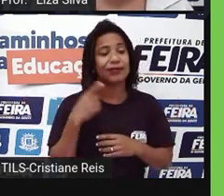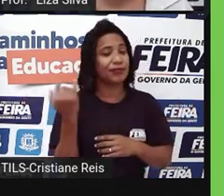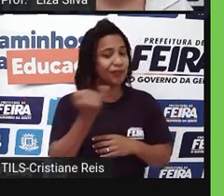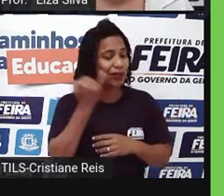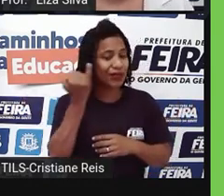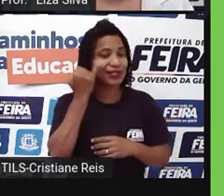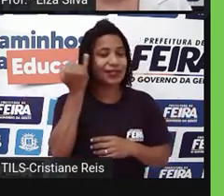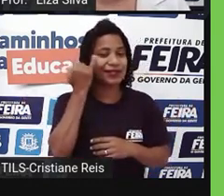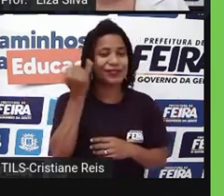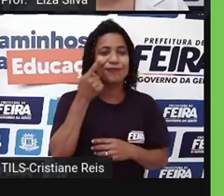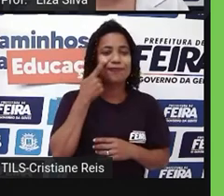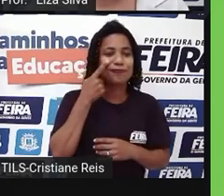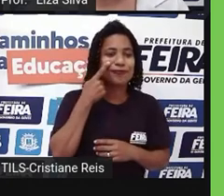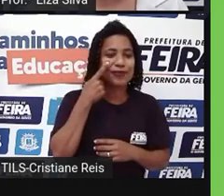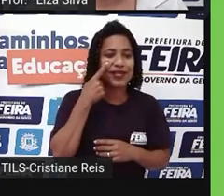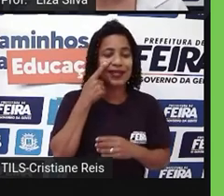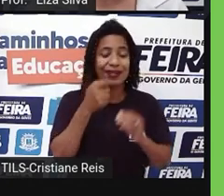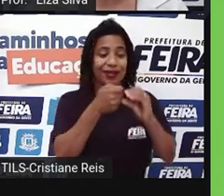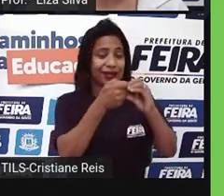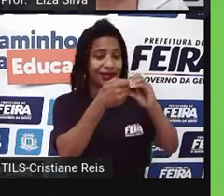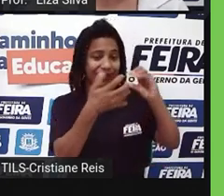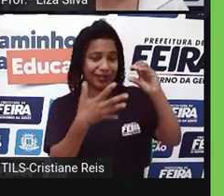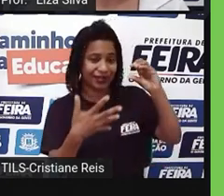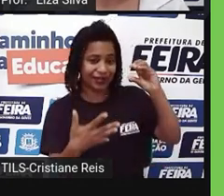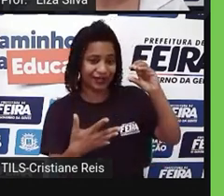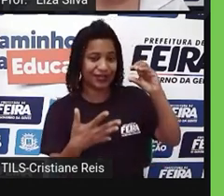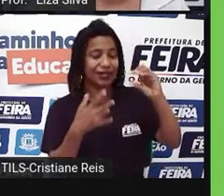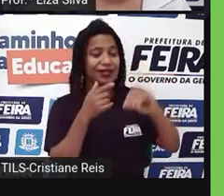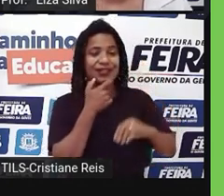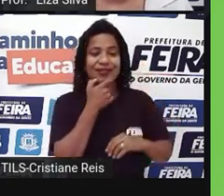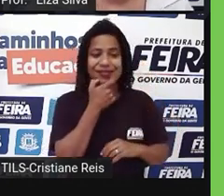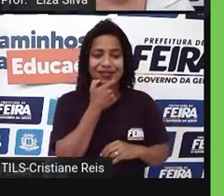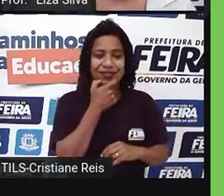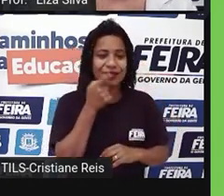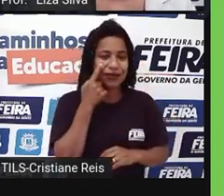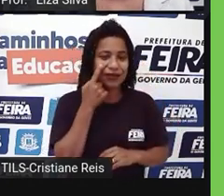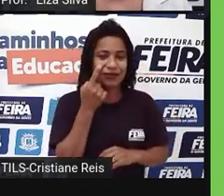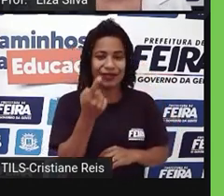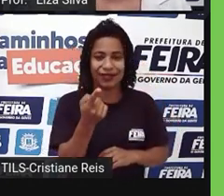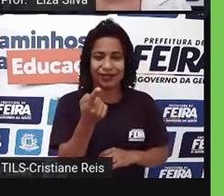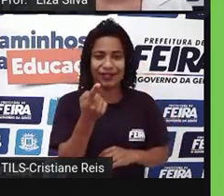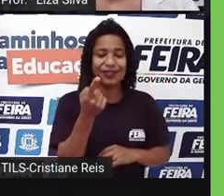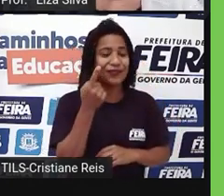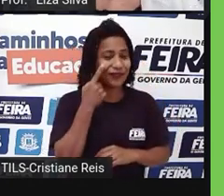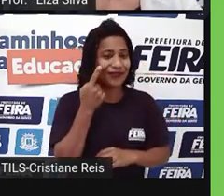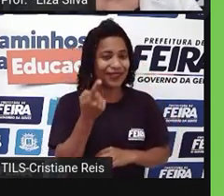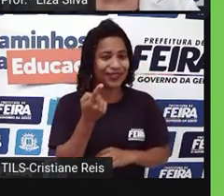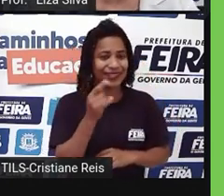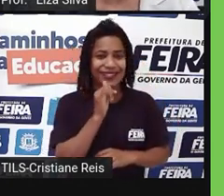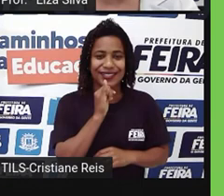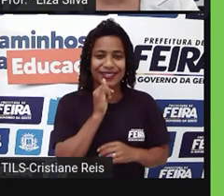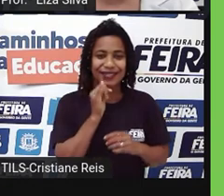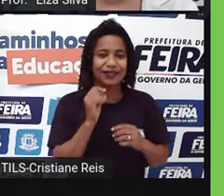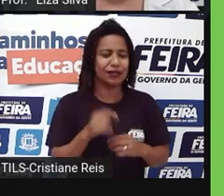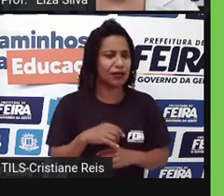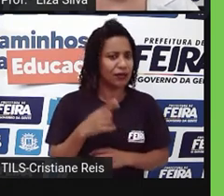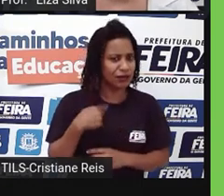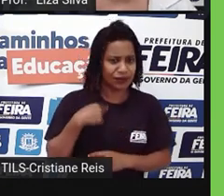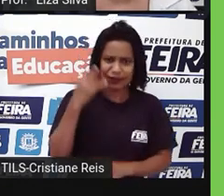natural, que eu trago aqui para vocês alguns exemplos no inglês. Oh, Lily, sério?